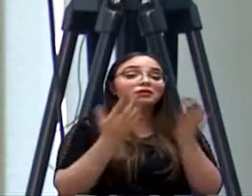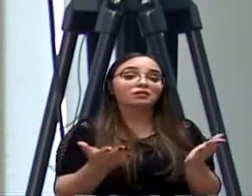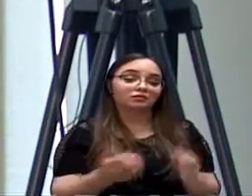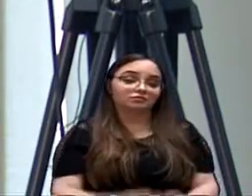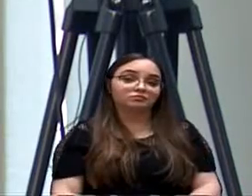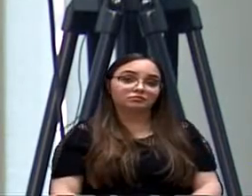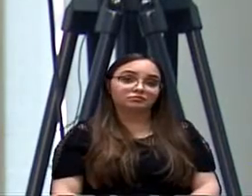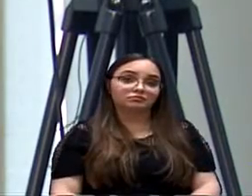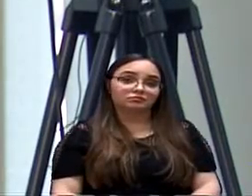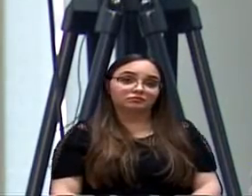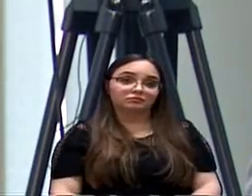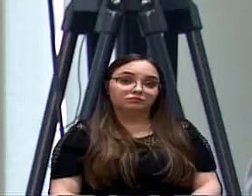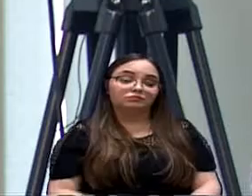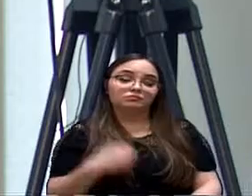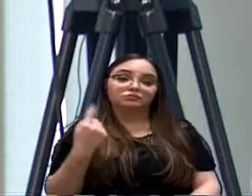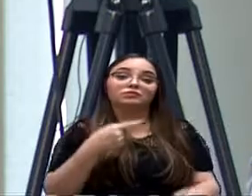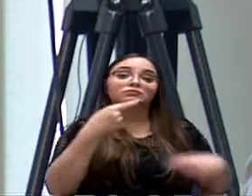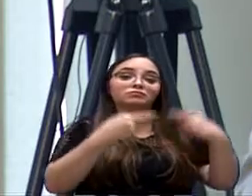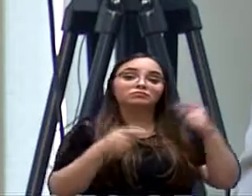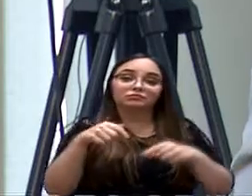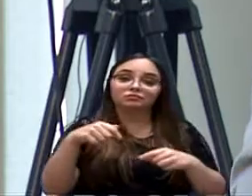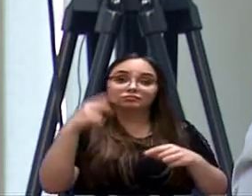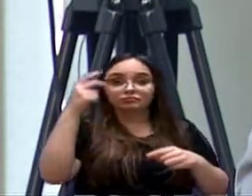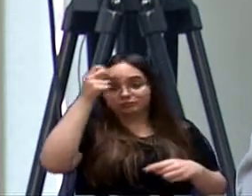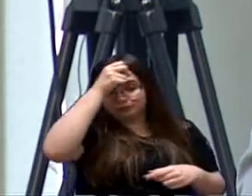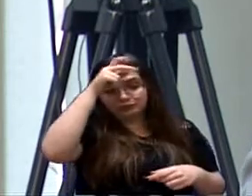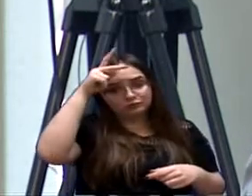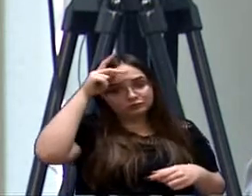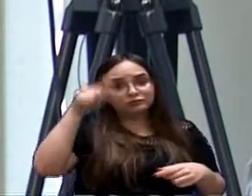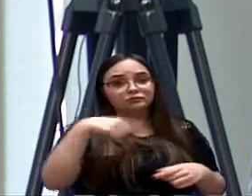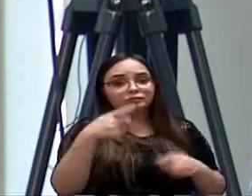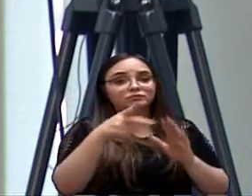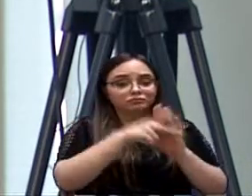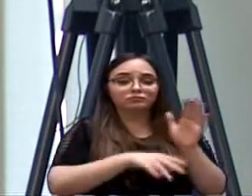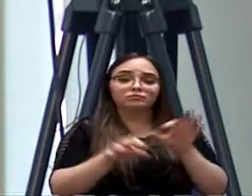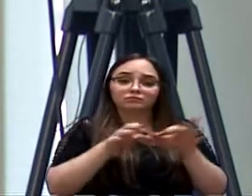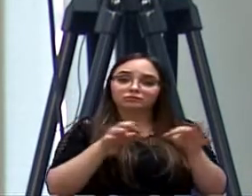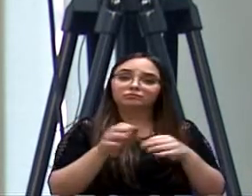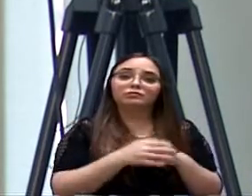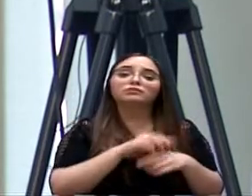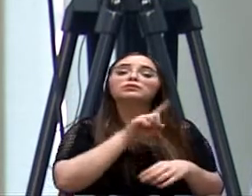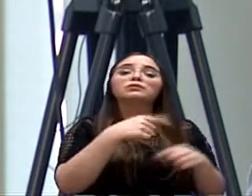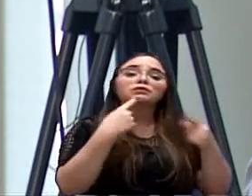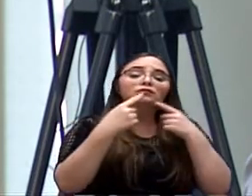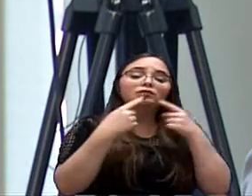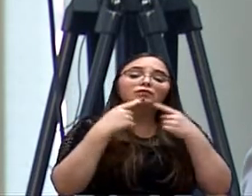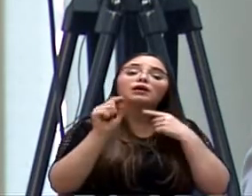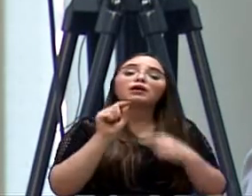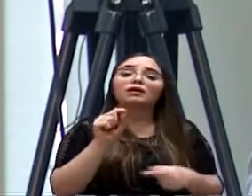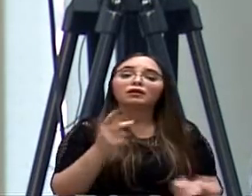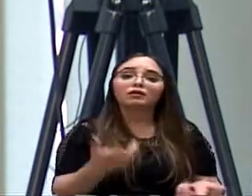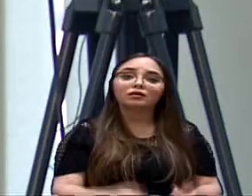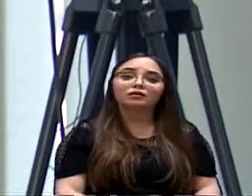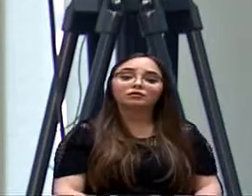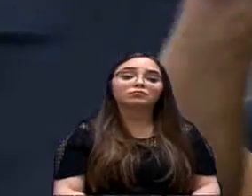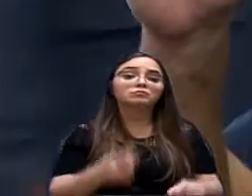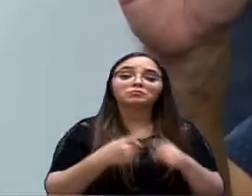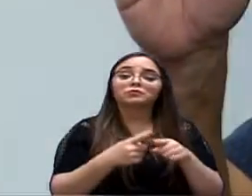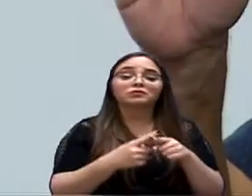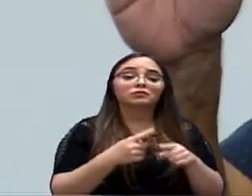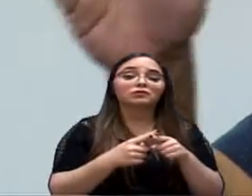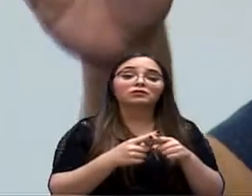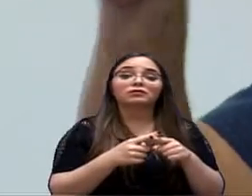Quando a gente discute na prefeitura, nós estamos estudando um projeto. Cadê esse projeto? Sabe o que que é? Está debatendo com o quê? Iara, porque depois sobra tudo para o poder